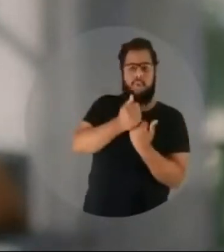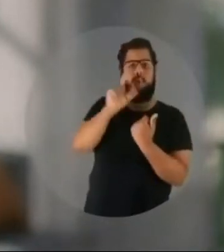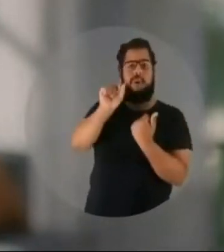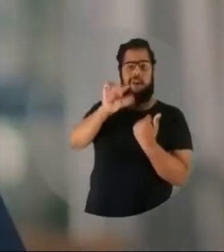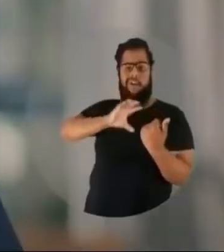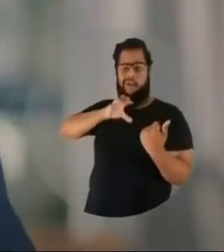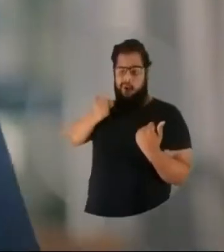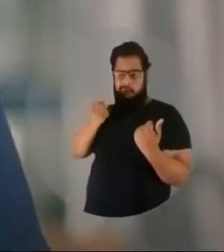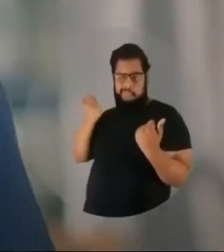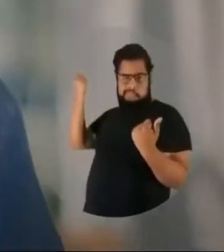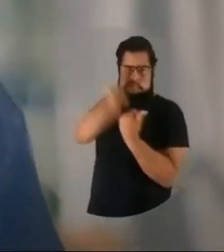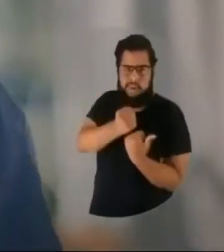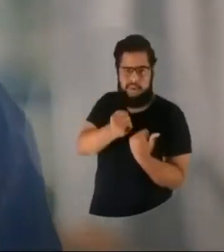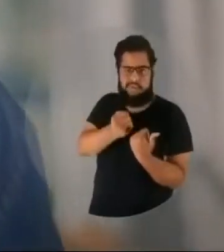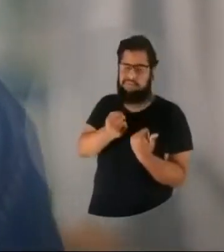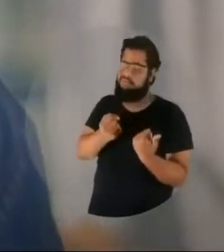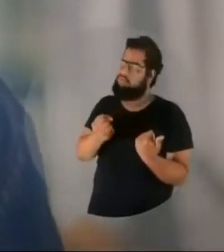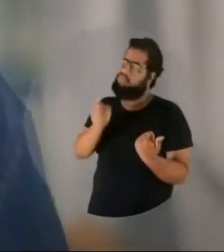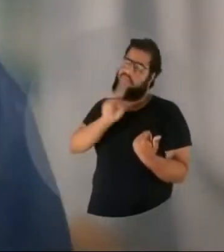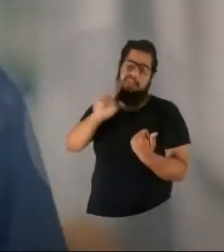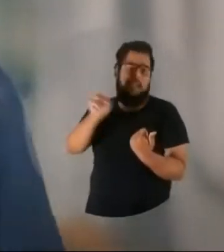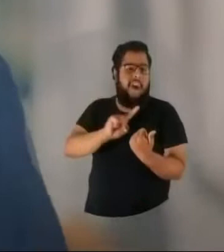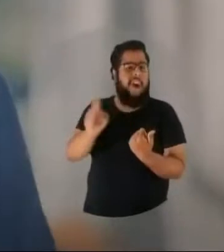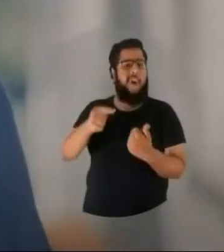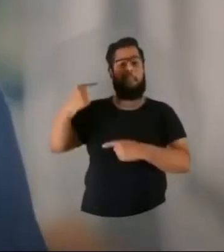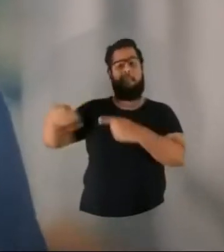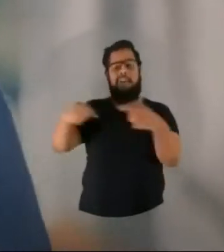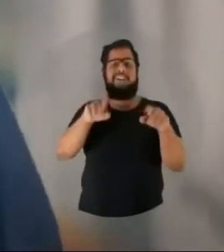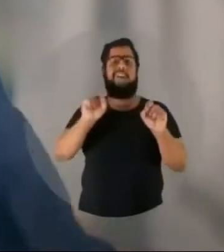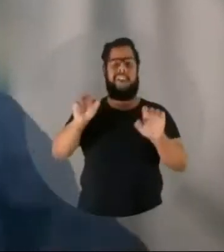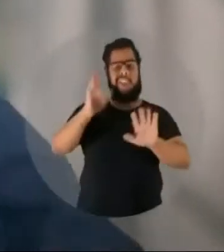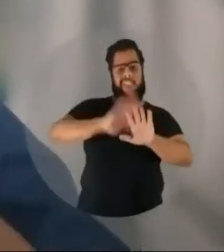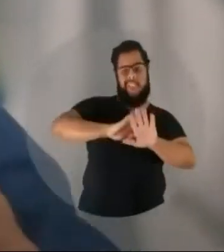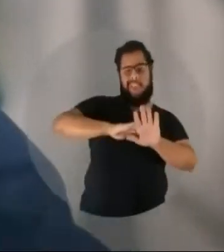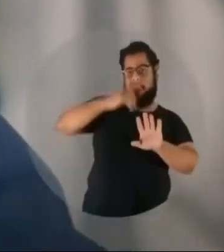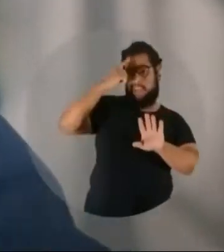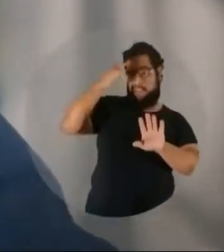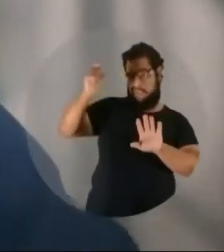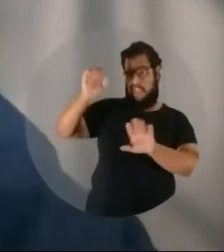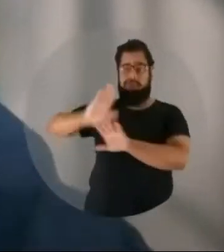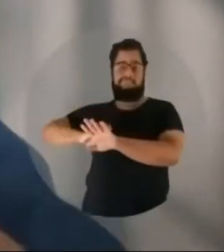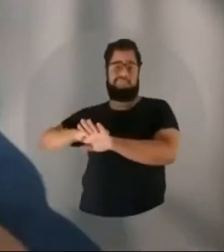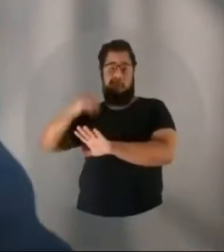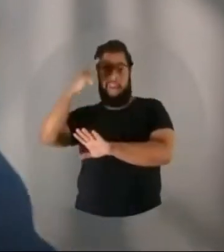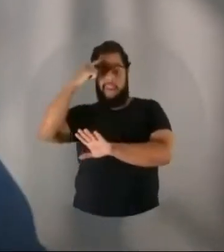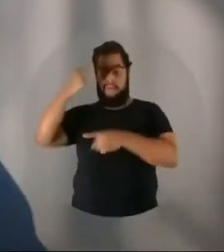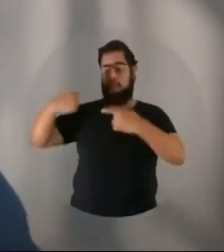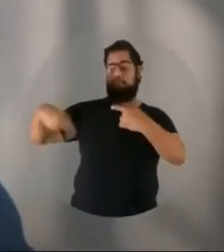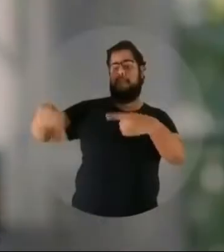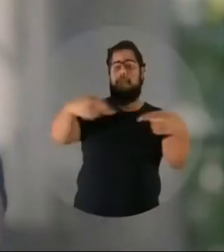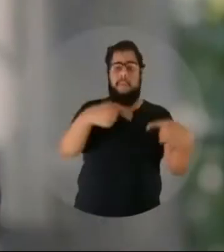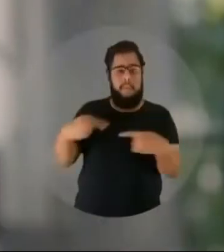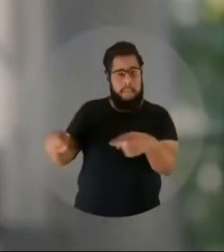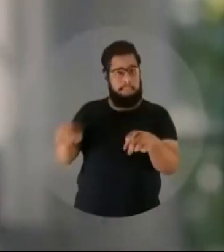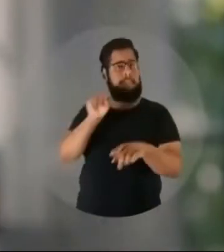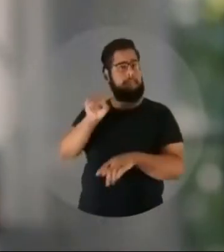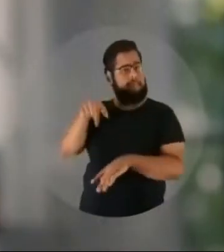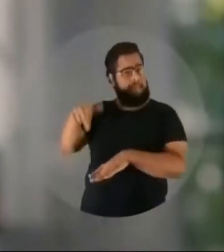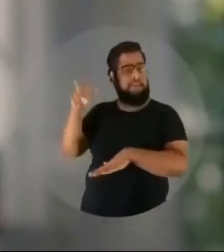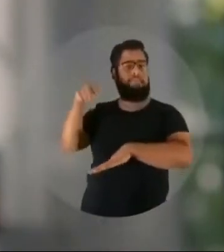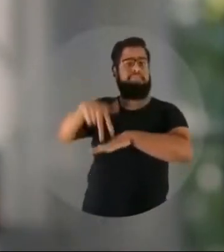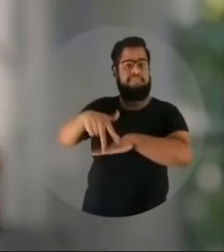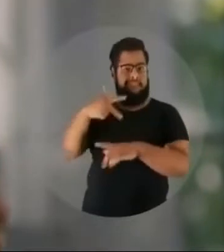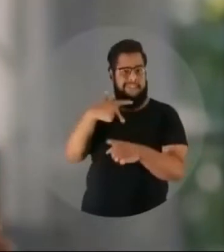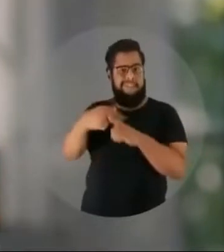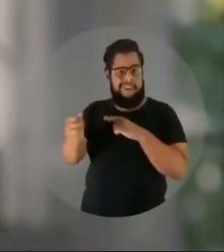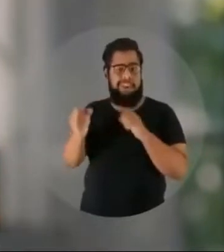pelo ódio. Não é assim a política. A política, na verdade, ela um debate de ideias. Você defende as suas ideias. Se você ganhar, você